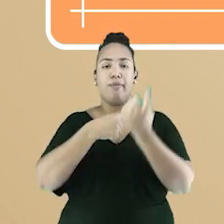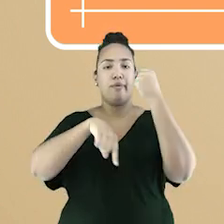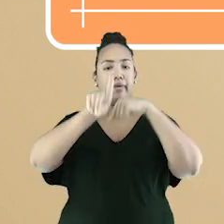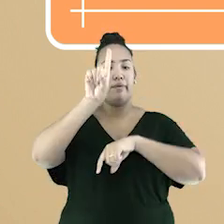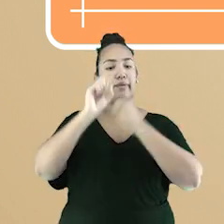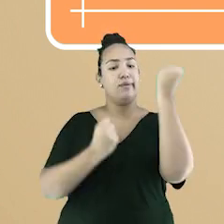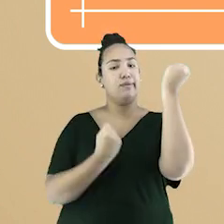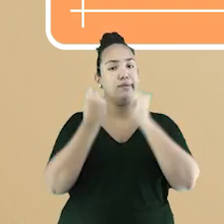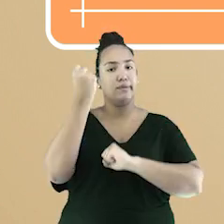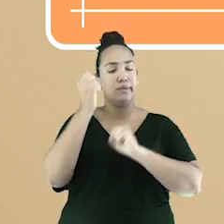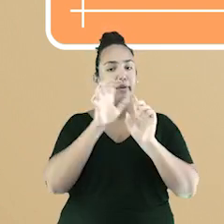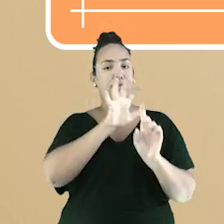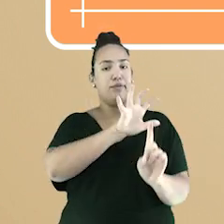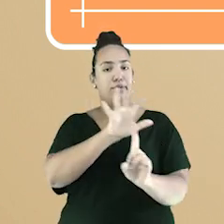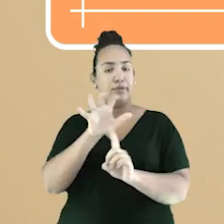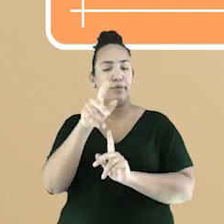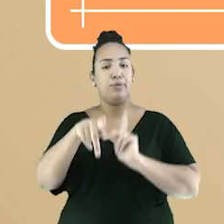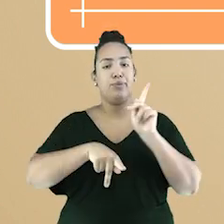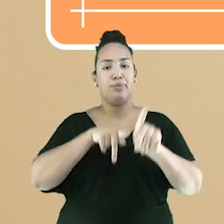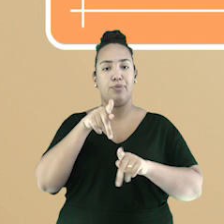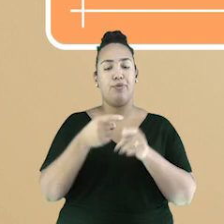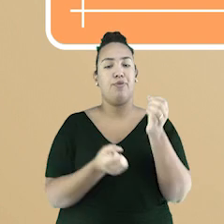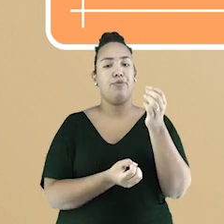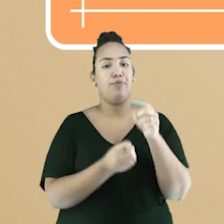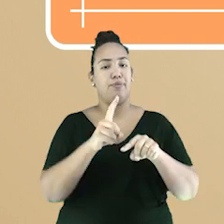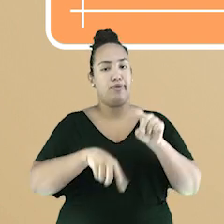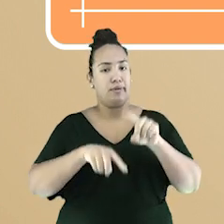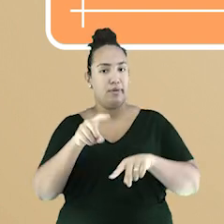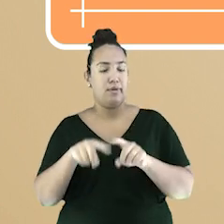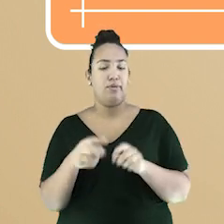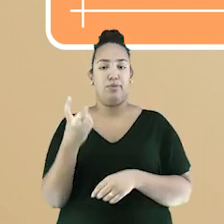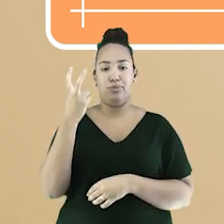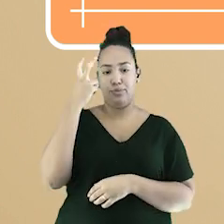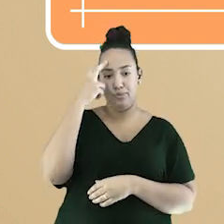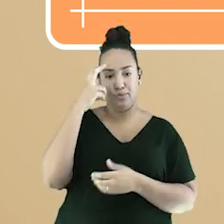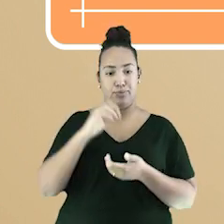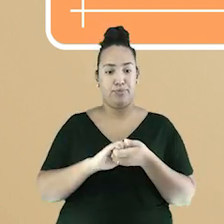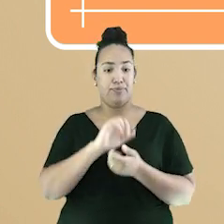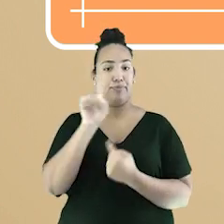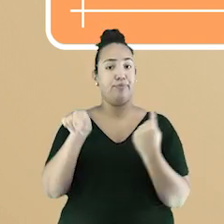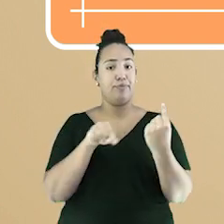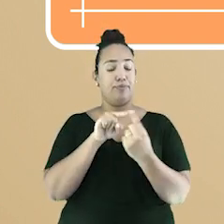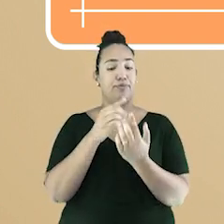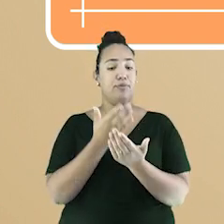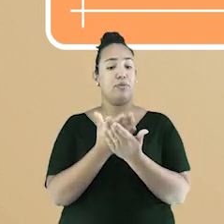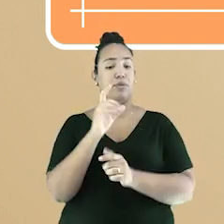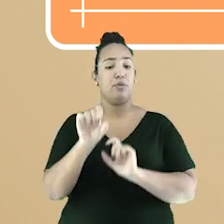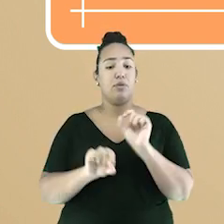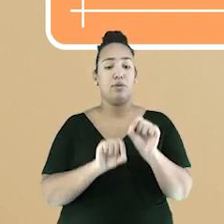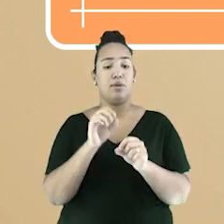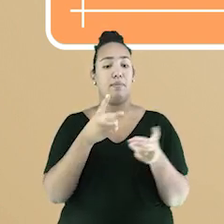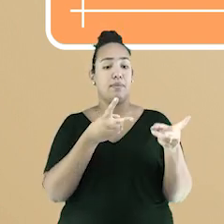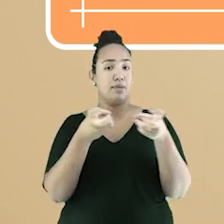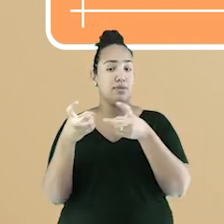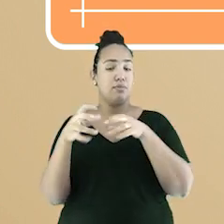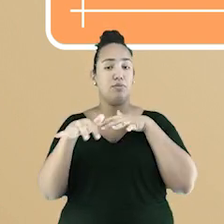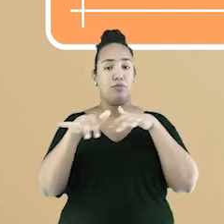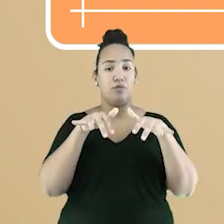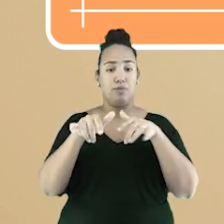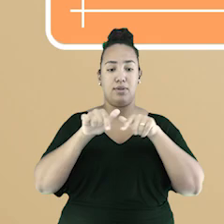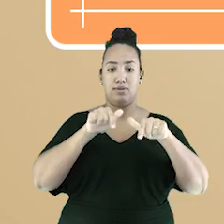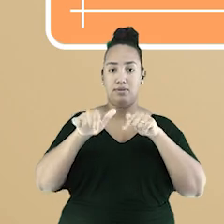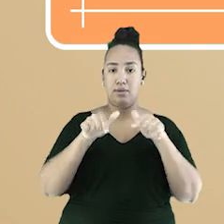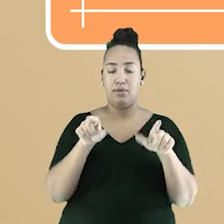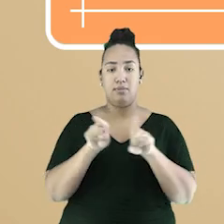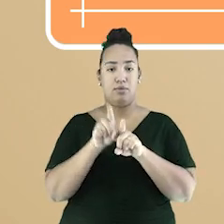na produção e circulação de povos, produtos e culturas. O objetivo dessa aula é compreender os movimentos operários e a